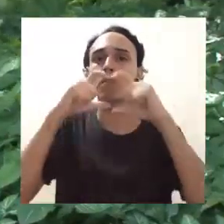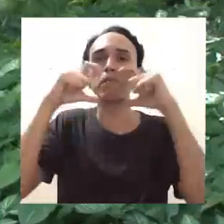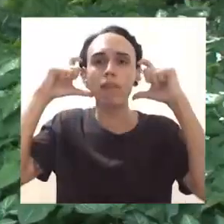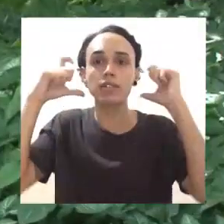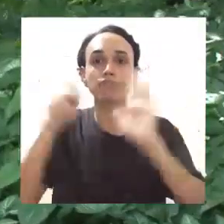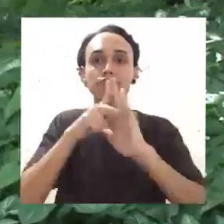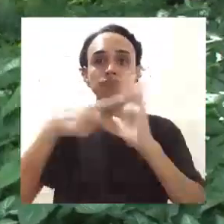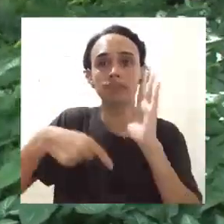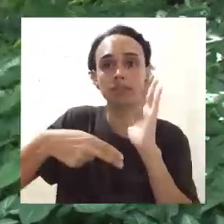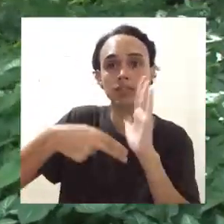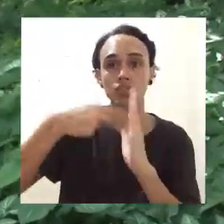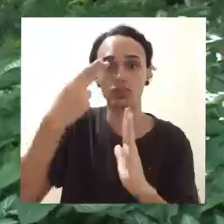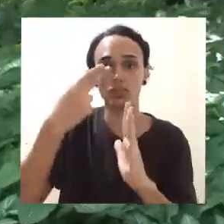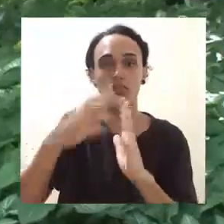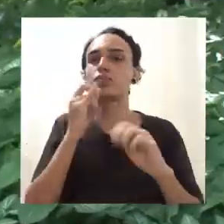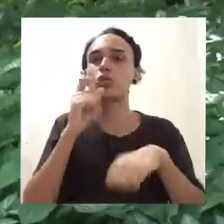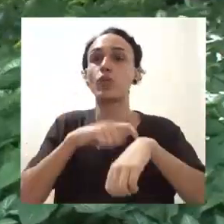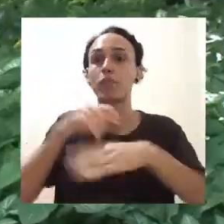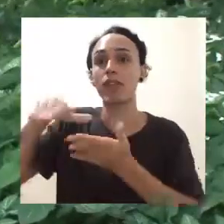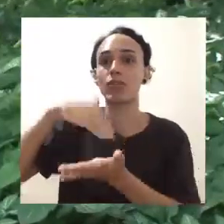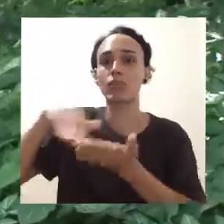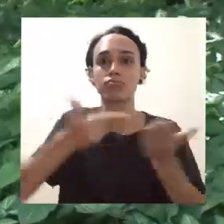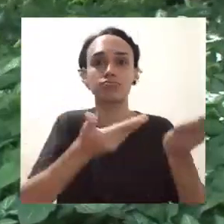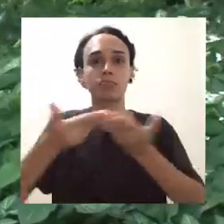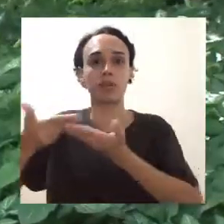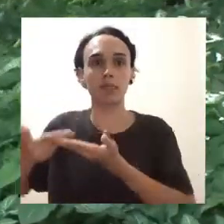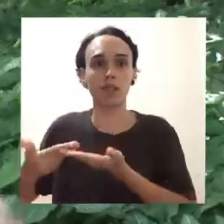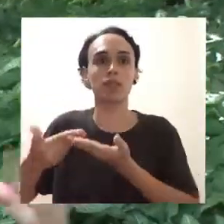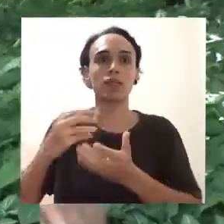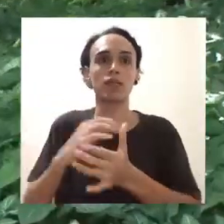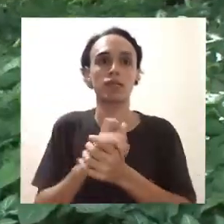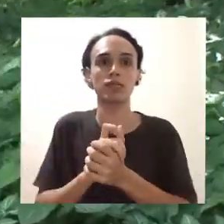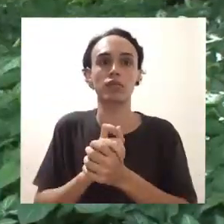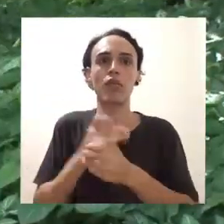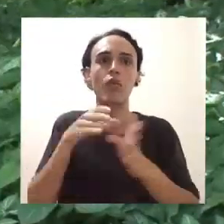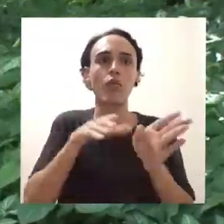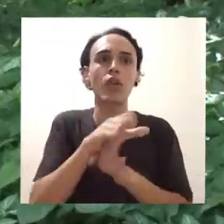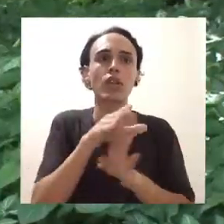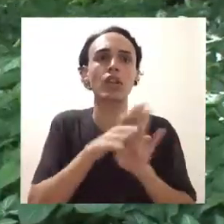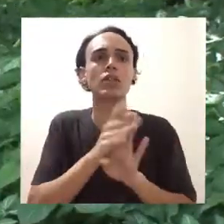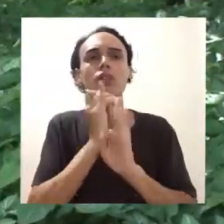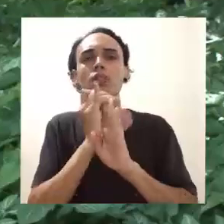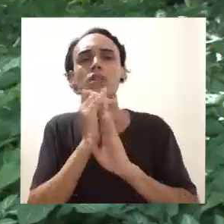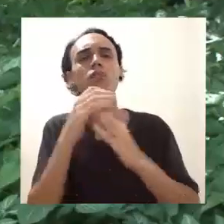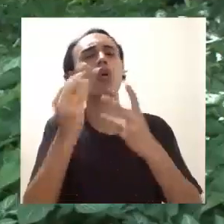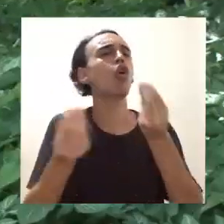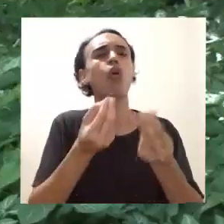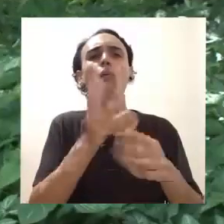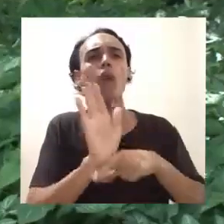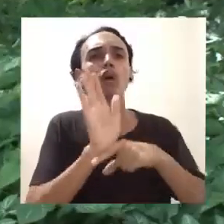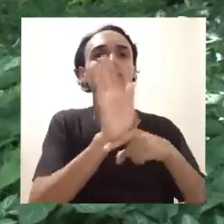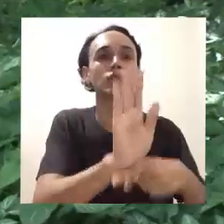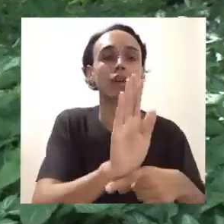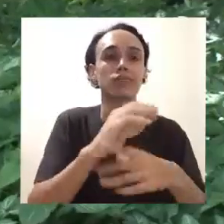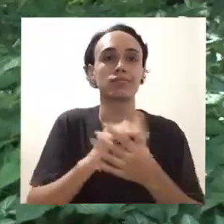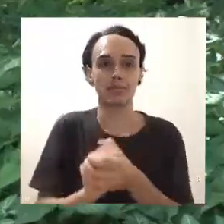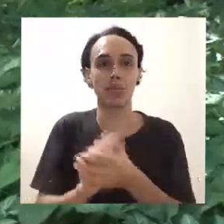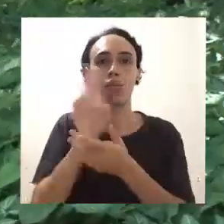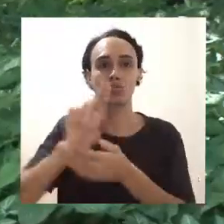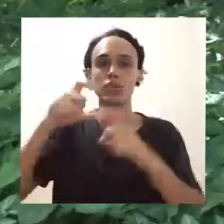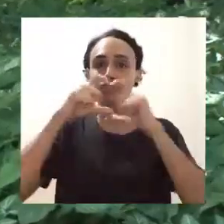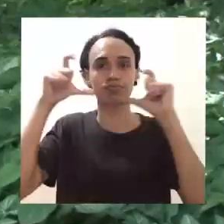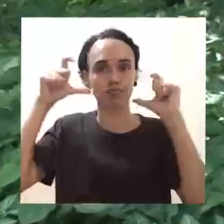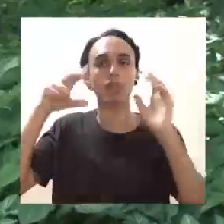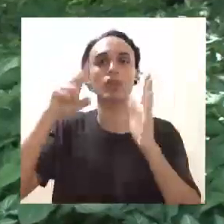cirúrgica comum para um atendimento, por exemplo, na recepção da unidade, para uma orientação, onde